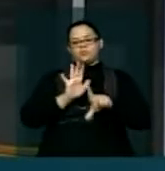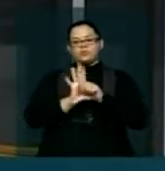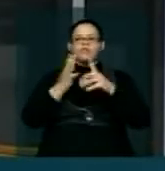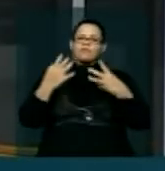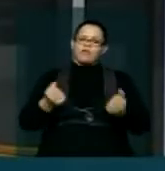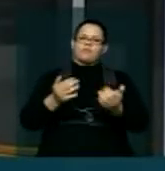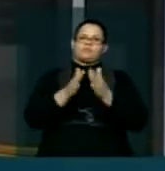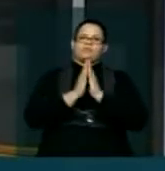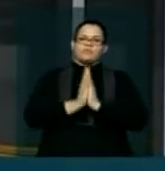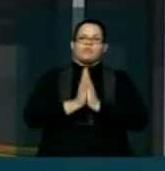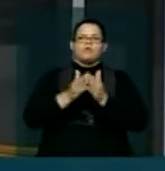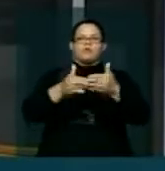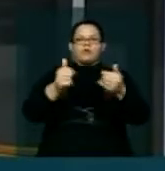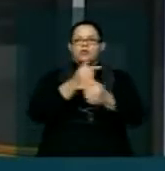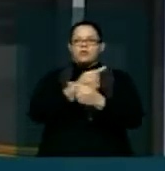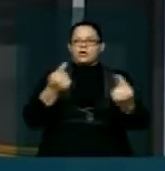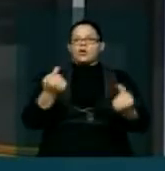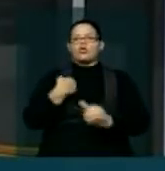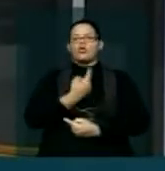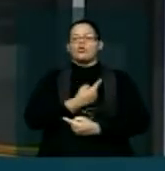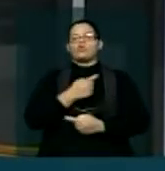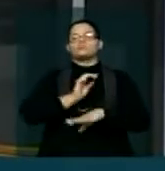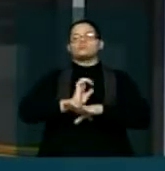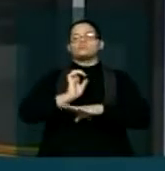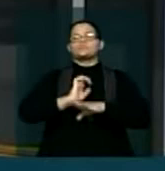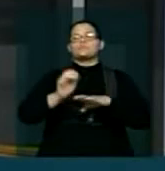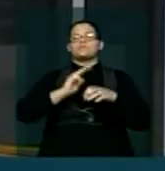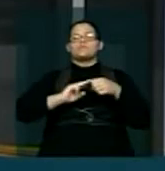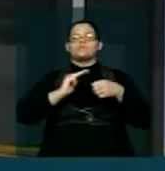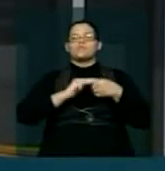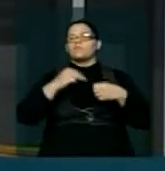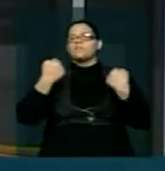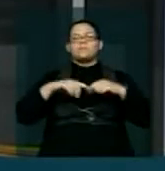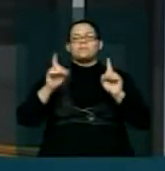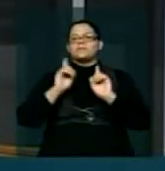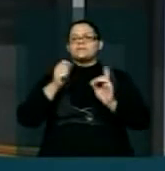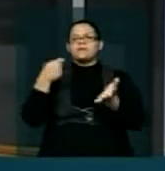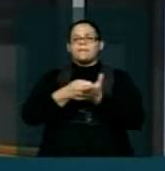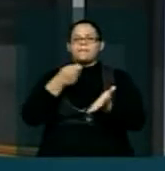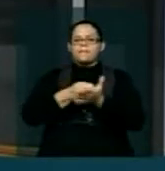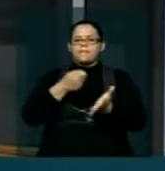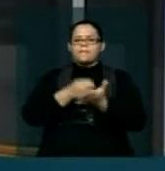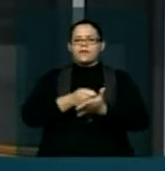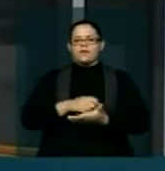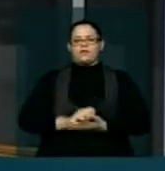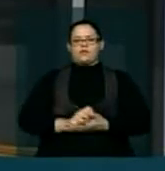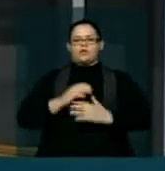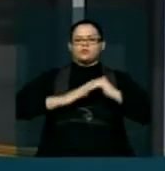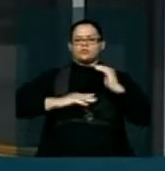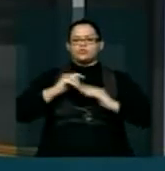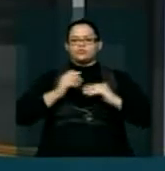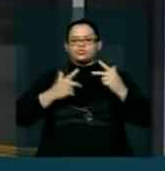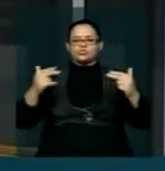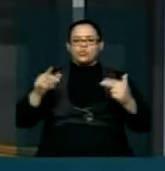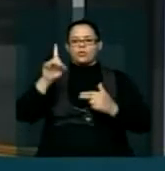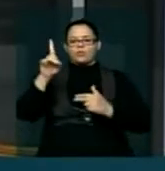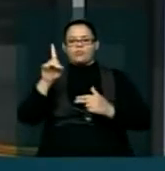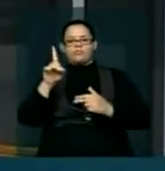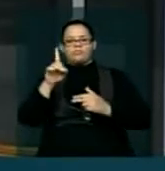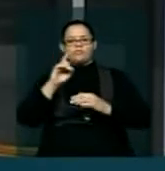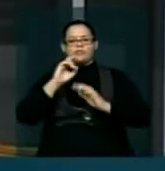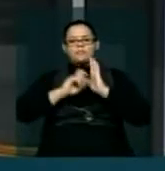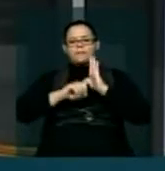nossos entes públicos, que os nossos estados e os nossos municípios fiquem imunes de determinadas obrigações com o advento de uma estiagem ou de um efeito